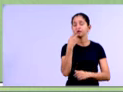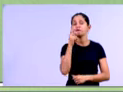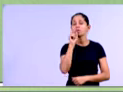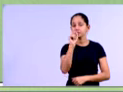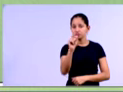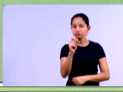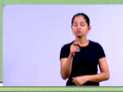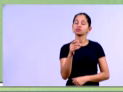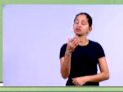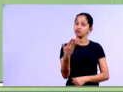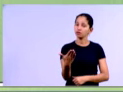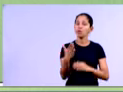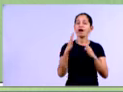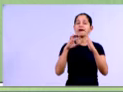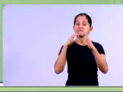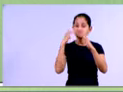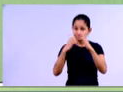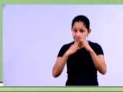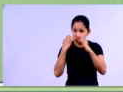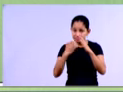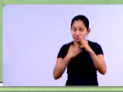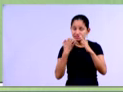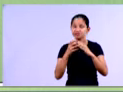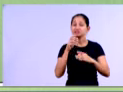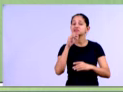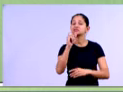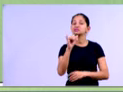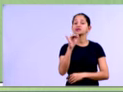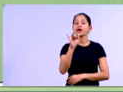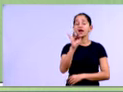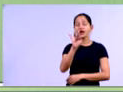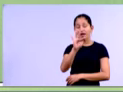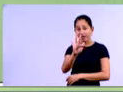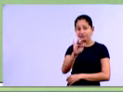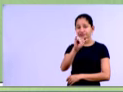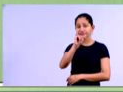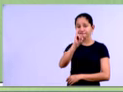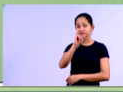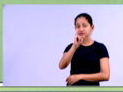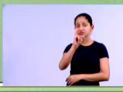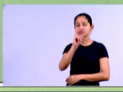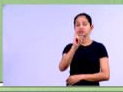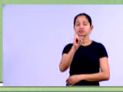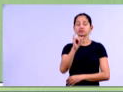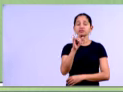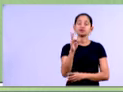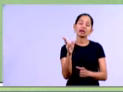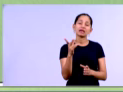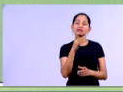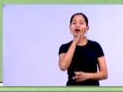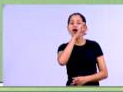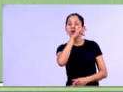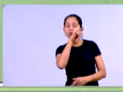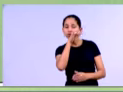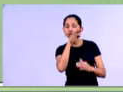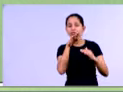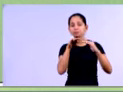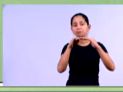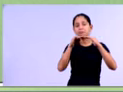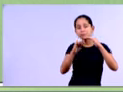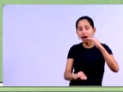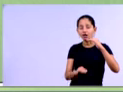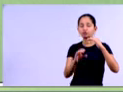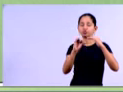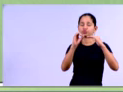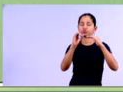A empresa estará em solvente se o FI for inferior a menos 3. Não é o nosso caso, né, gente?